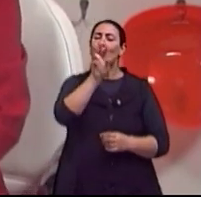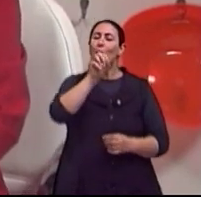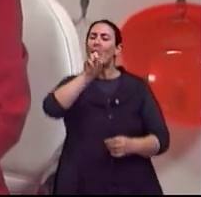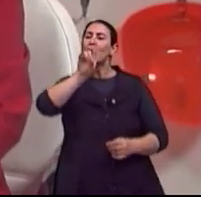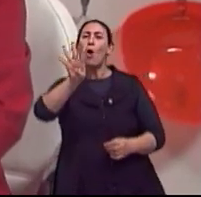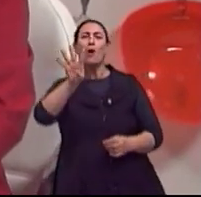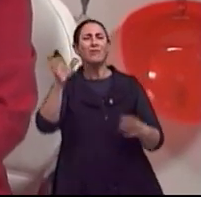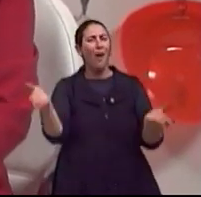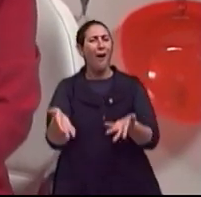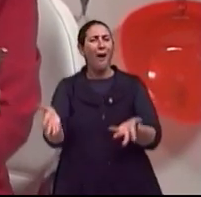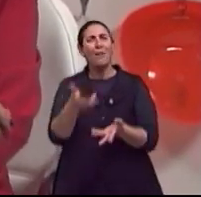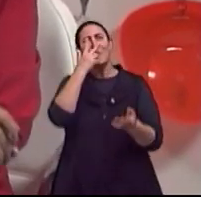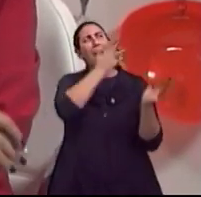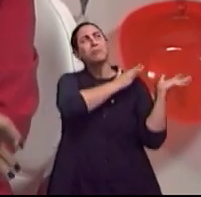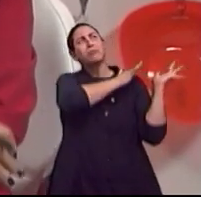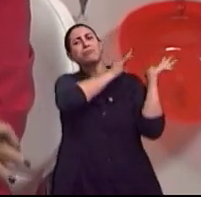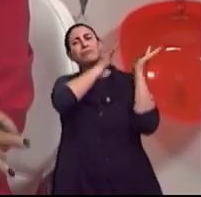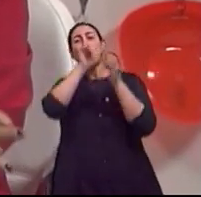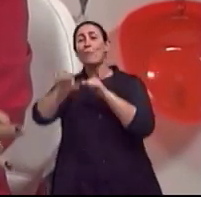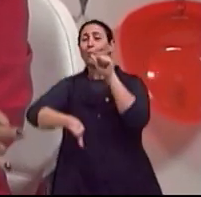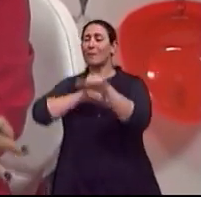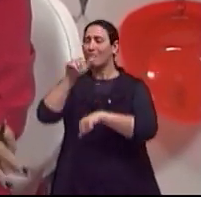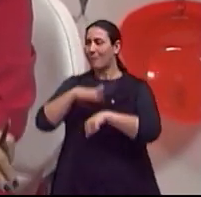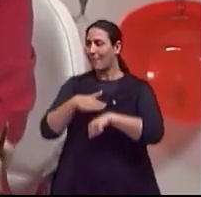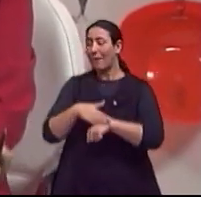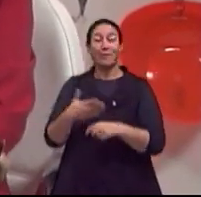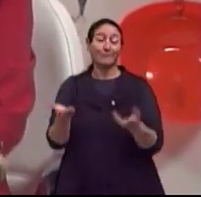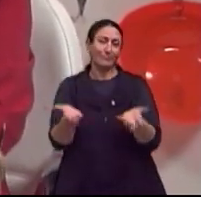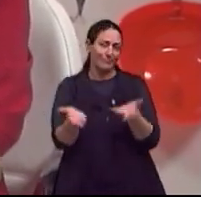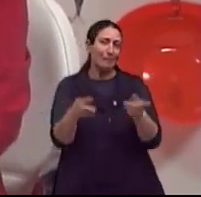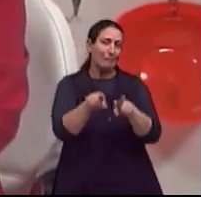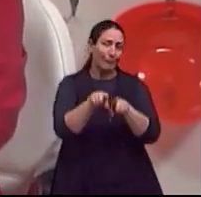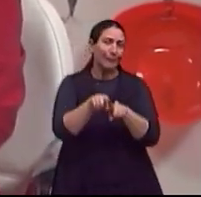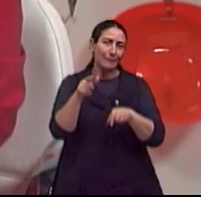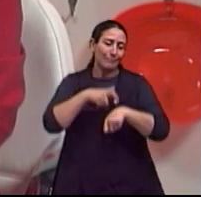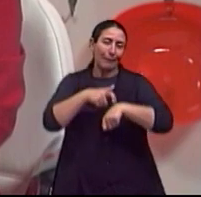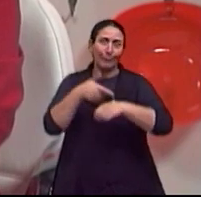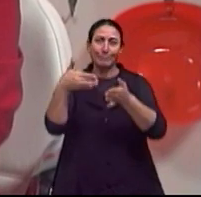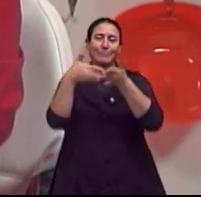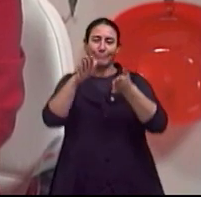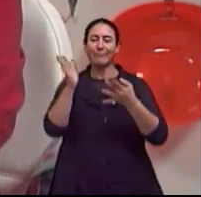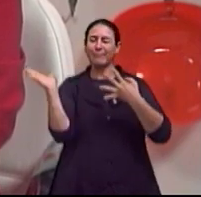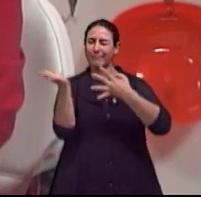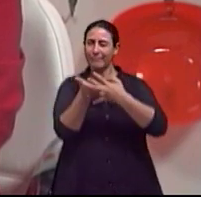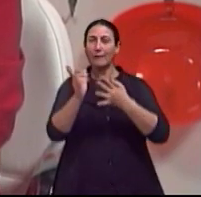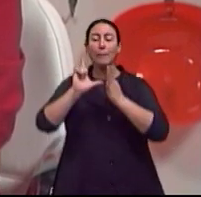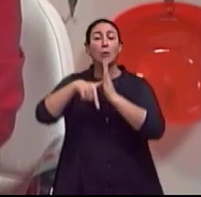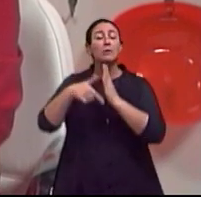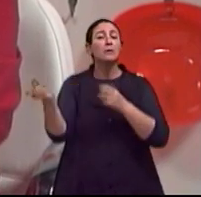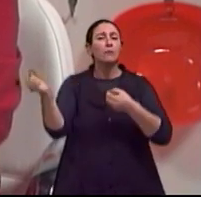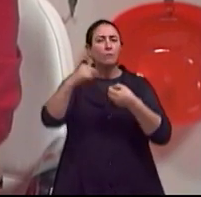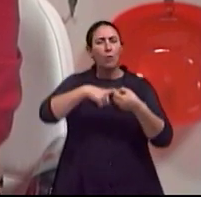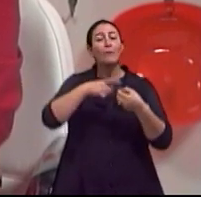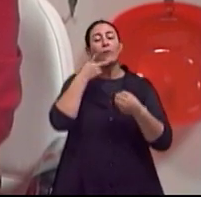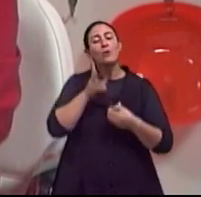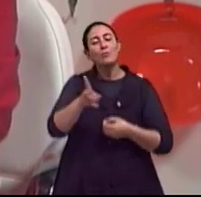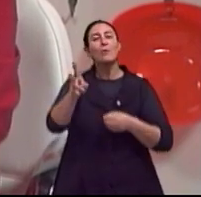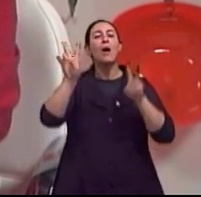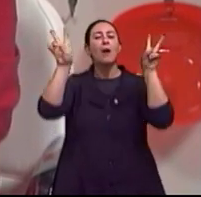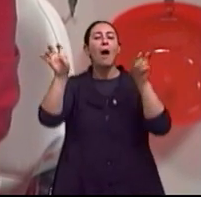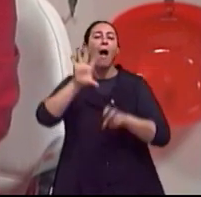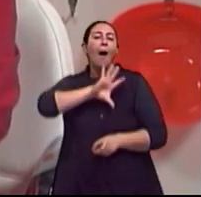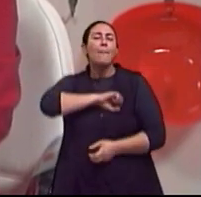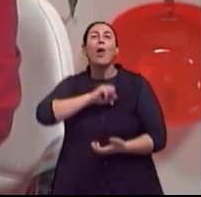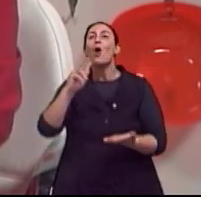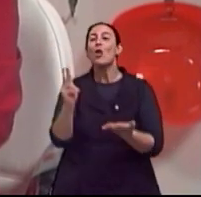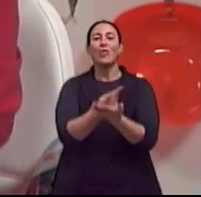nós aqui também somos coordenados pelo tempo. O Viva Bem volta já e continuamos falando sobre quando o amor acontece a partir